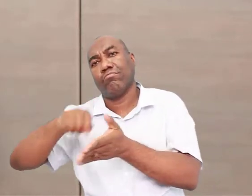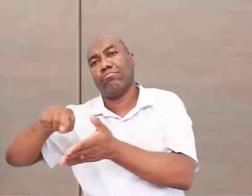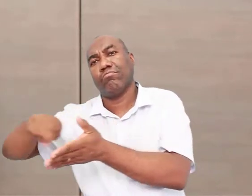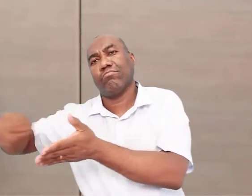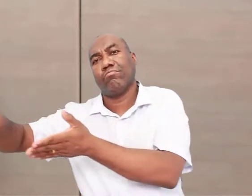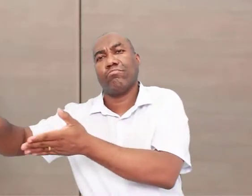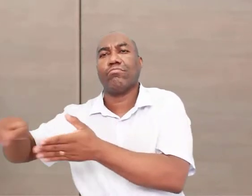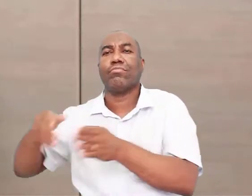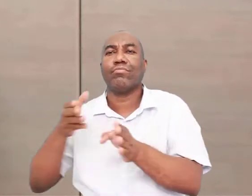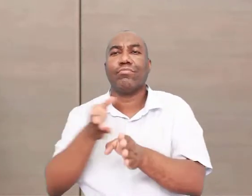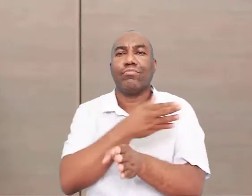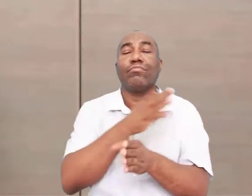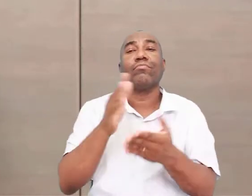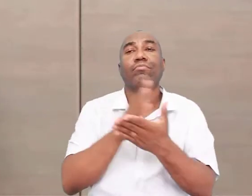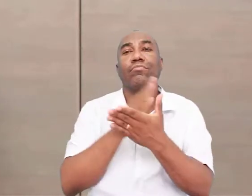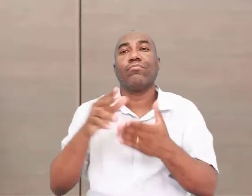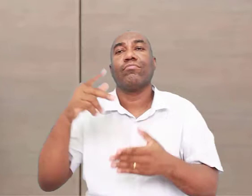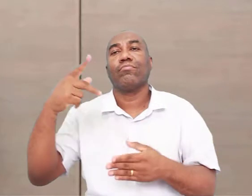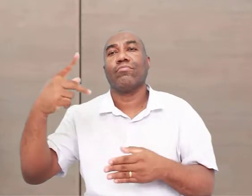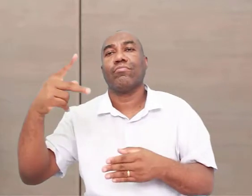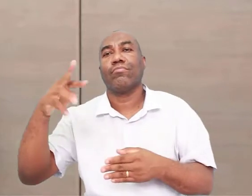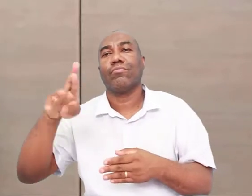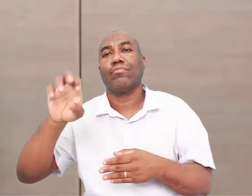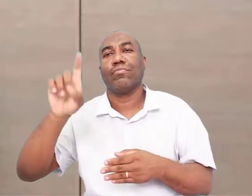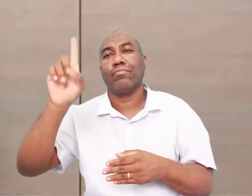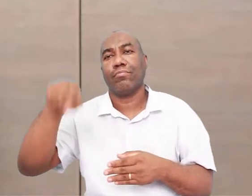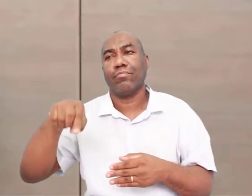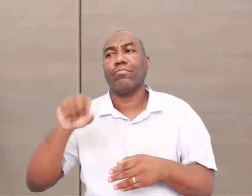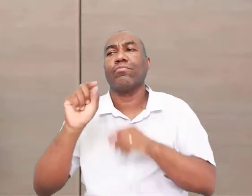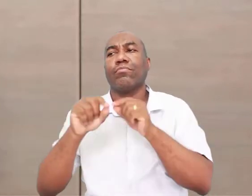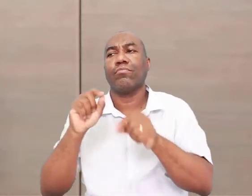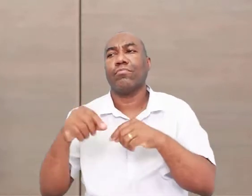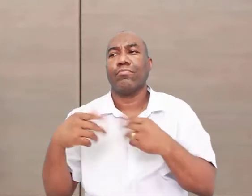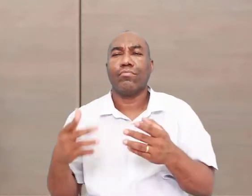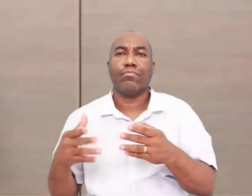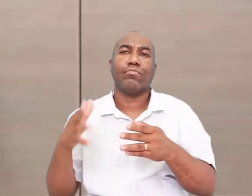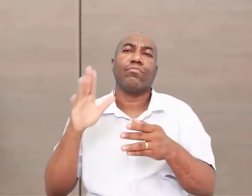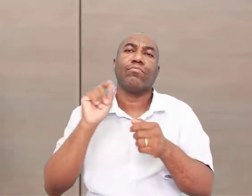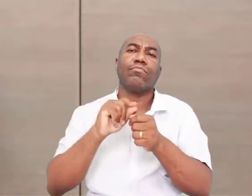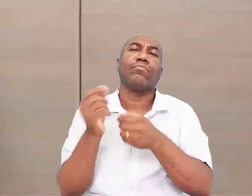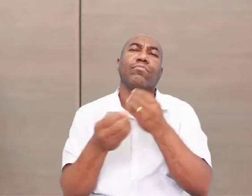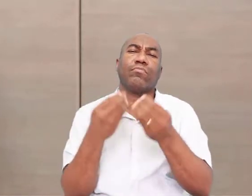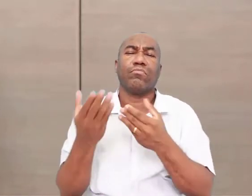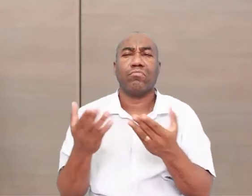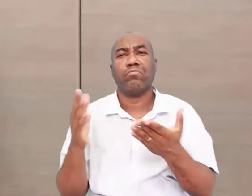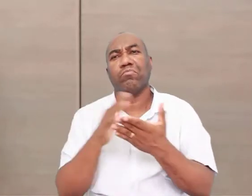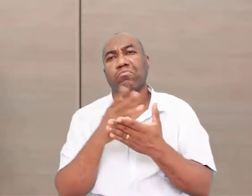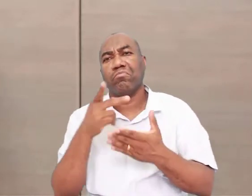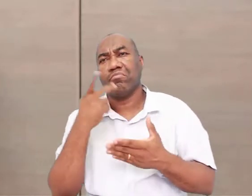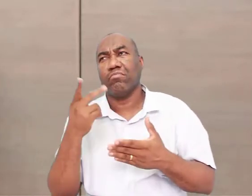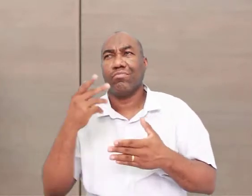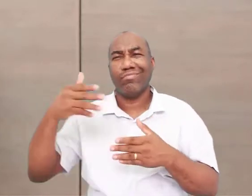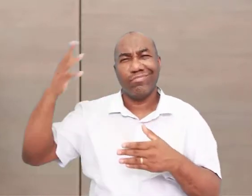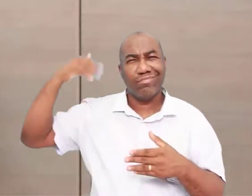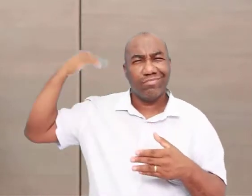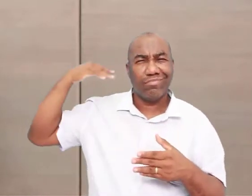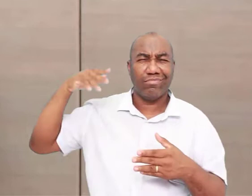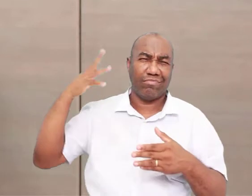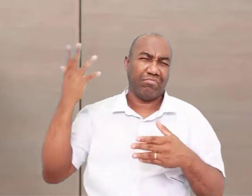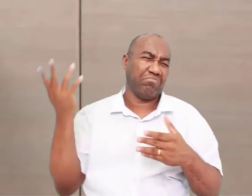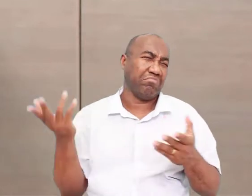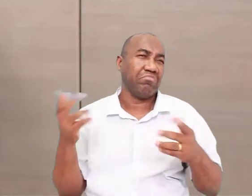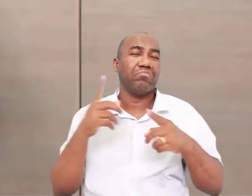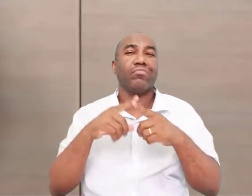ele é criticado e muitos historiadores já nem usam mais pré-história. Ele fala de era primitiva, né? O período anterior à escrita. Por quê?